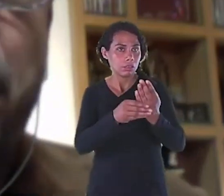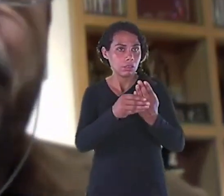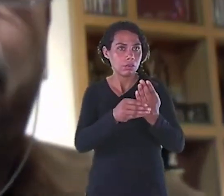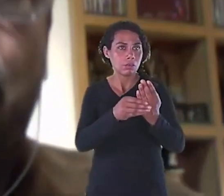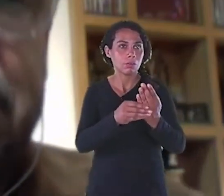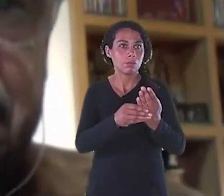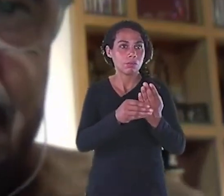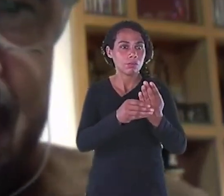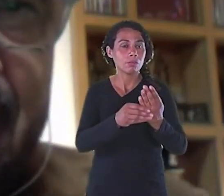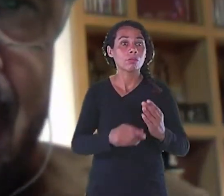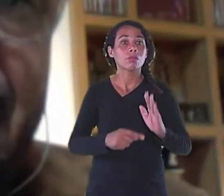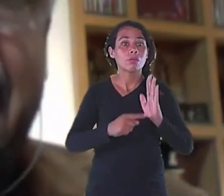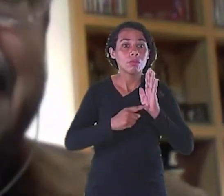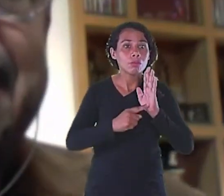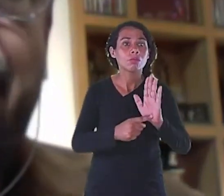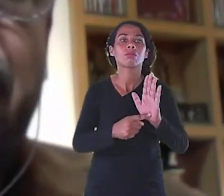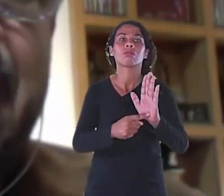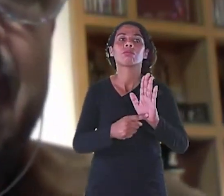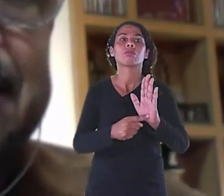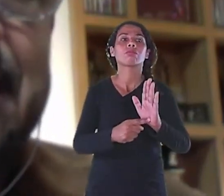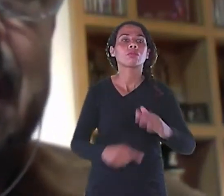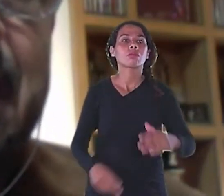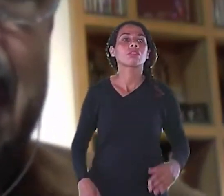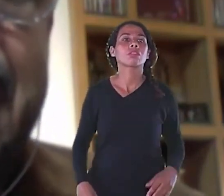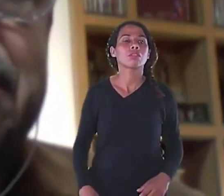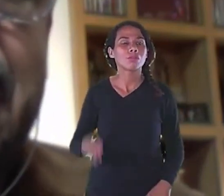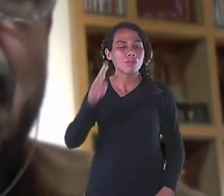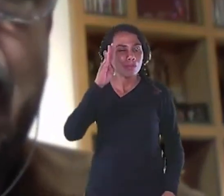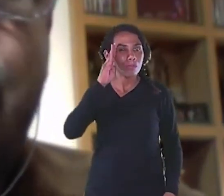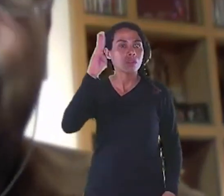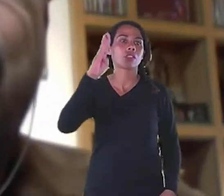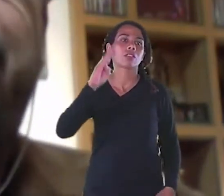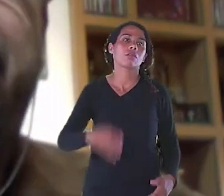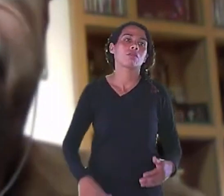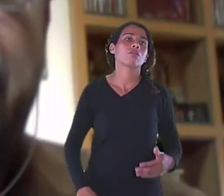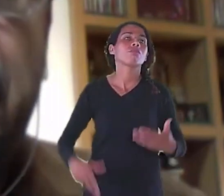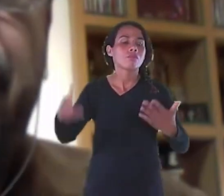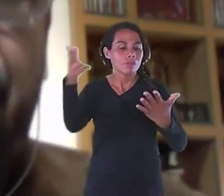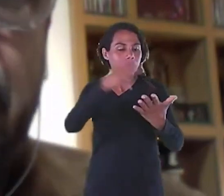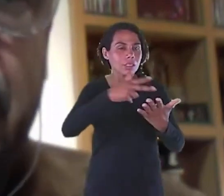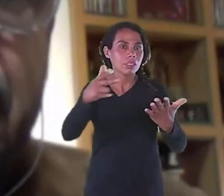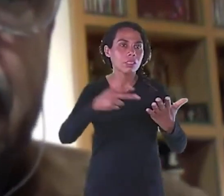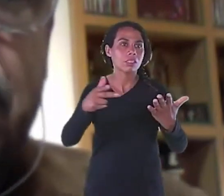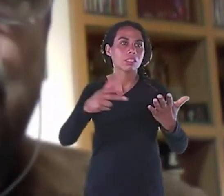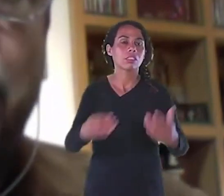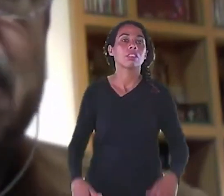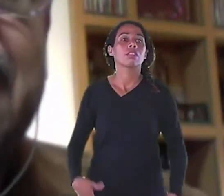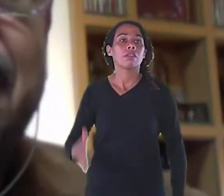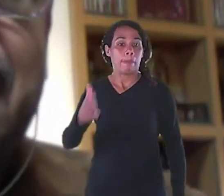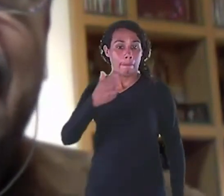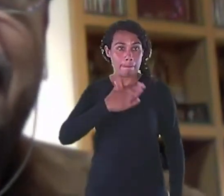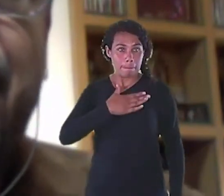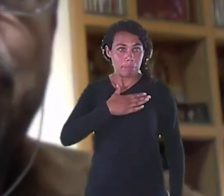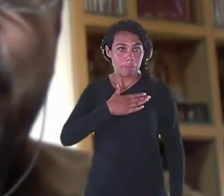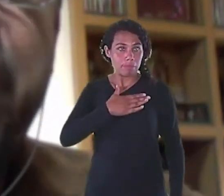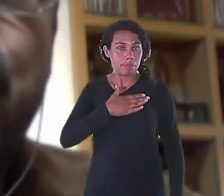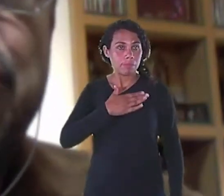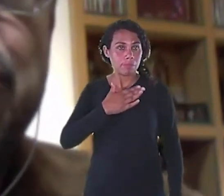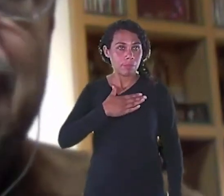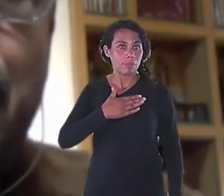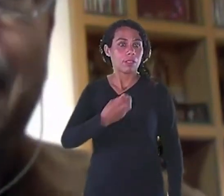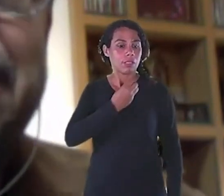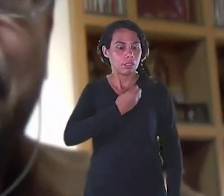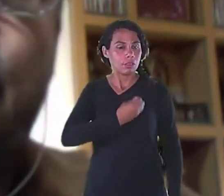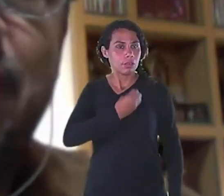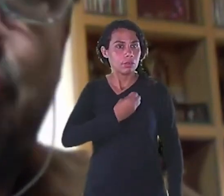design Eu me propus A escrever O que eu vivi E vi Sobre design Através do meu